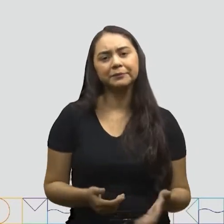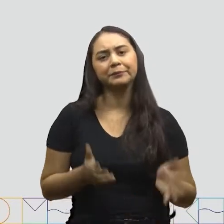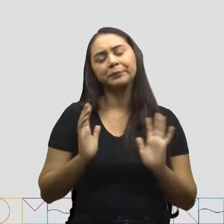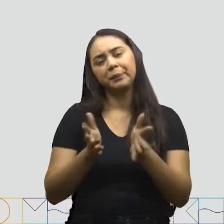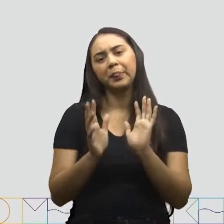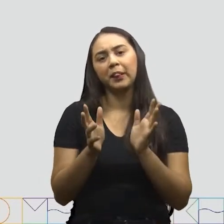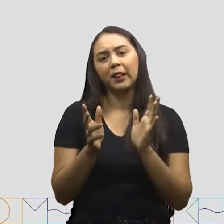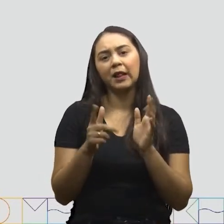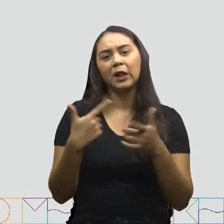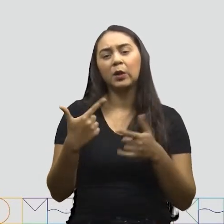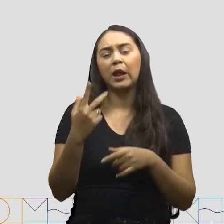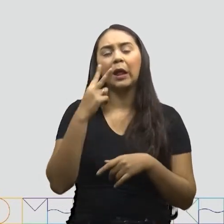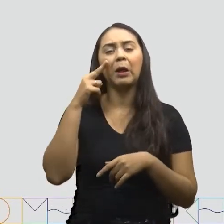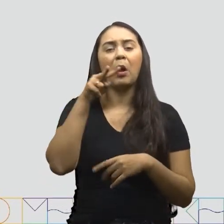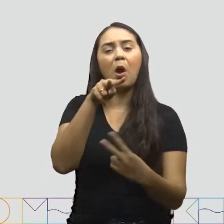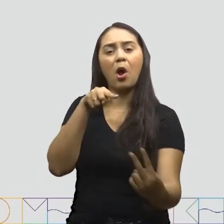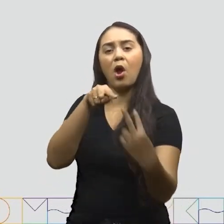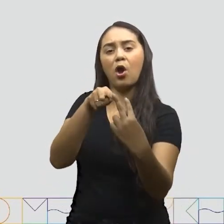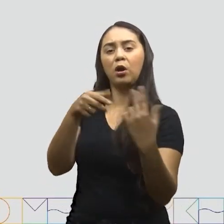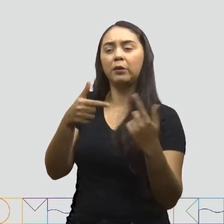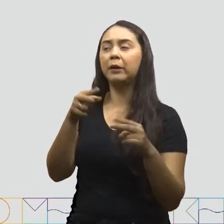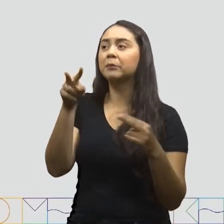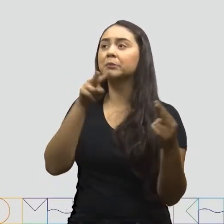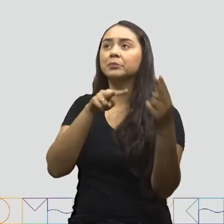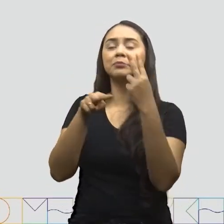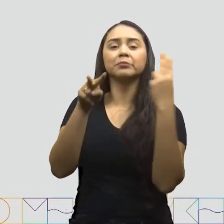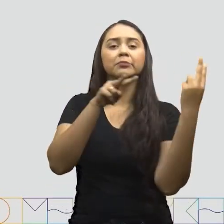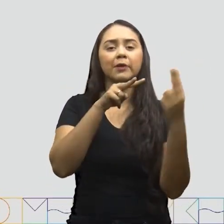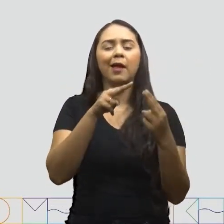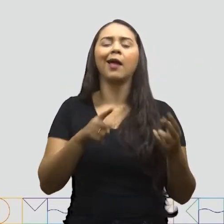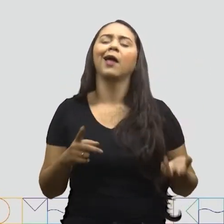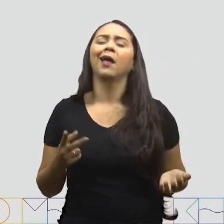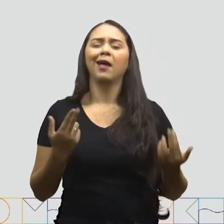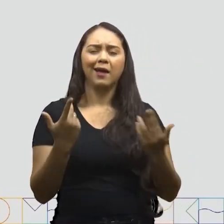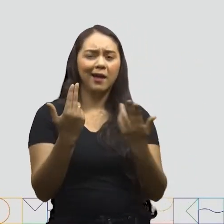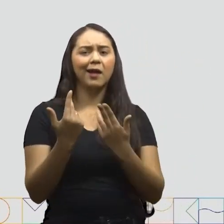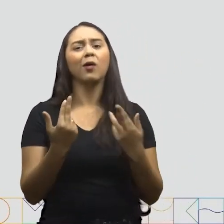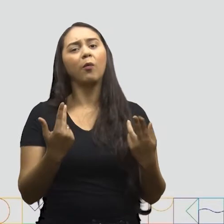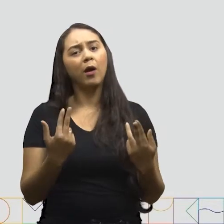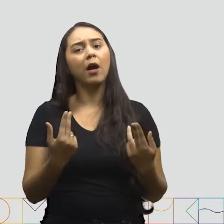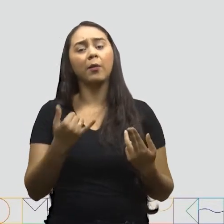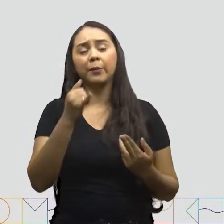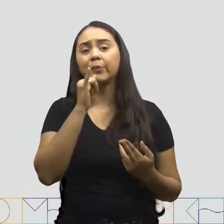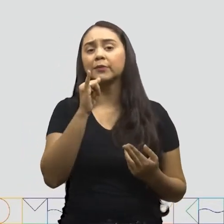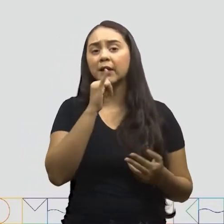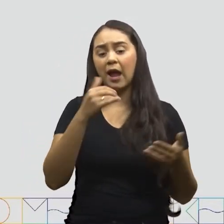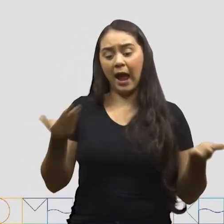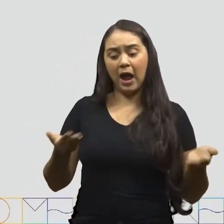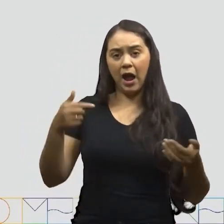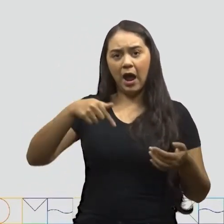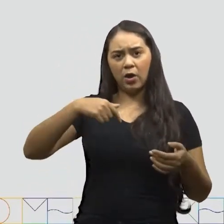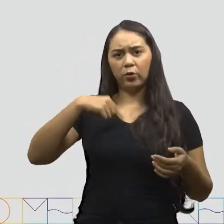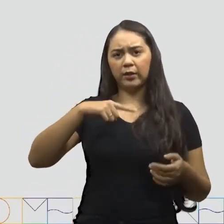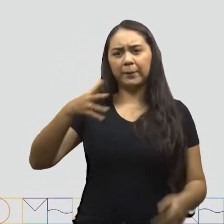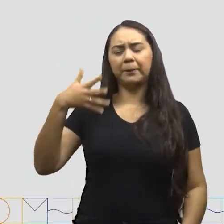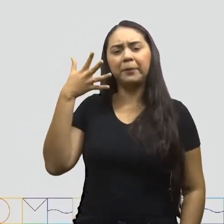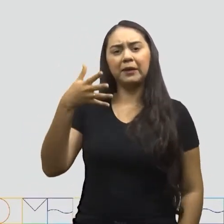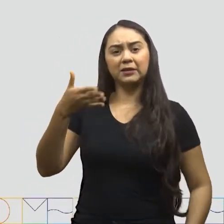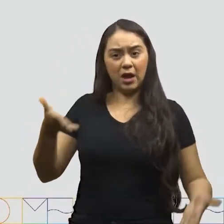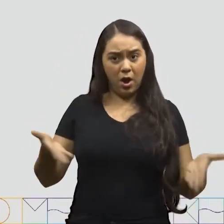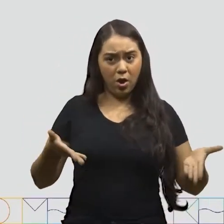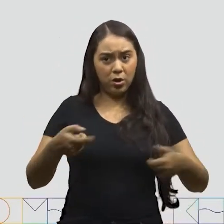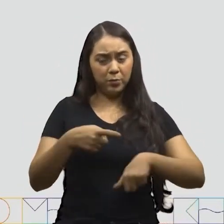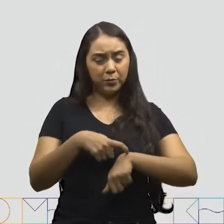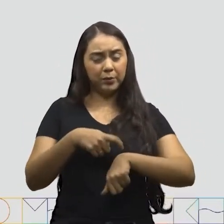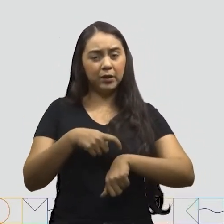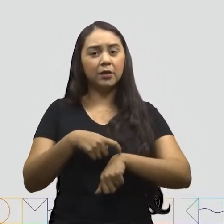assim Todo torto E sem olhar para quem lhe assiste É a mesma coisa que eu faço Quando estou aqui No centro de mídias